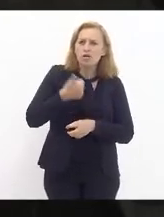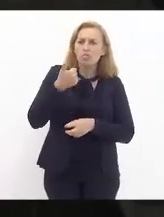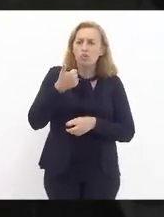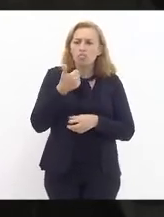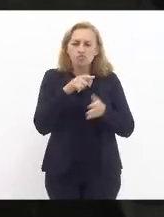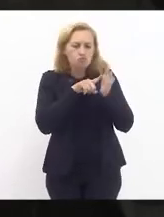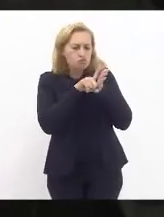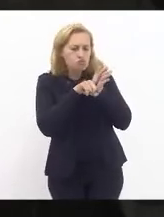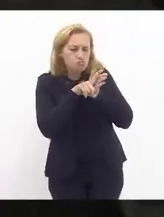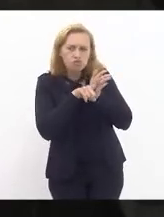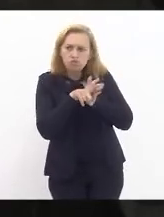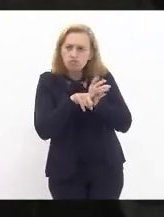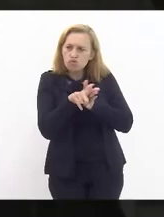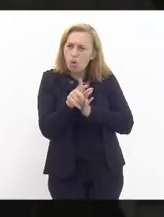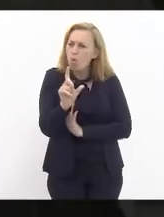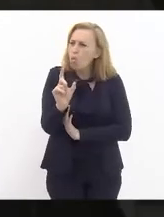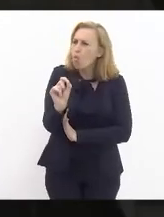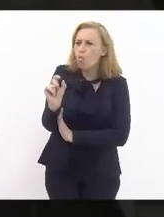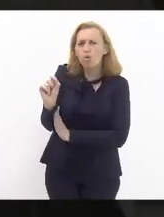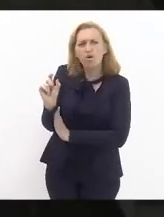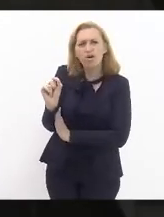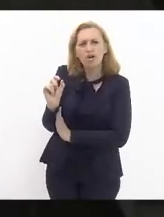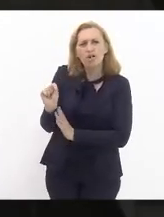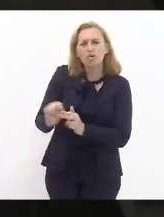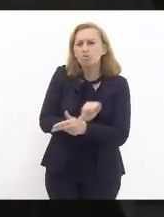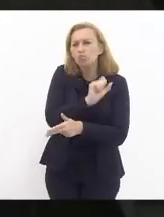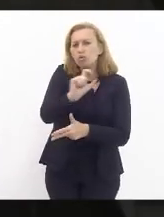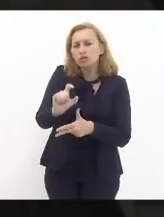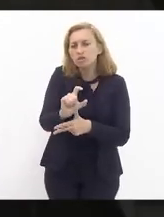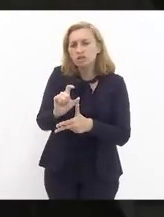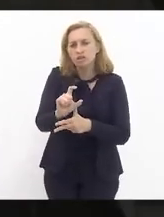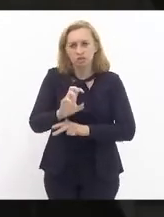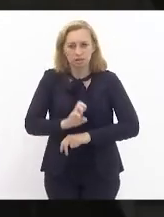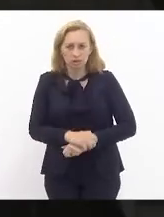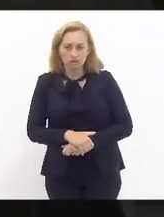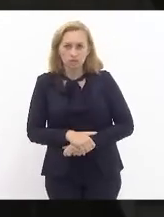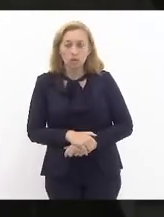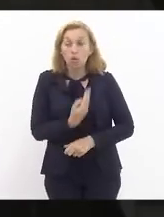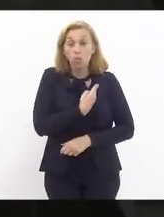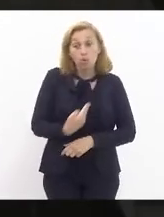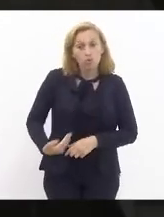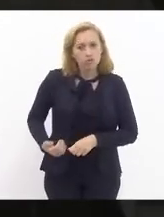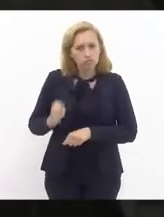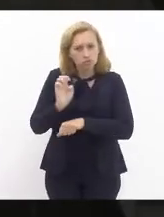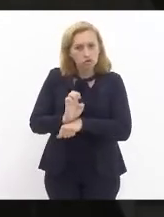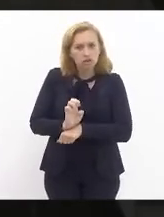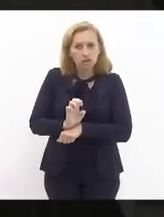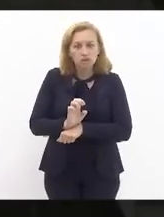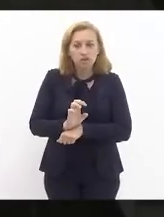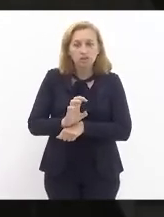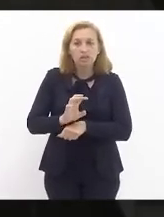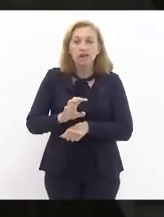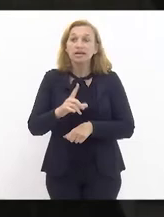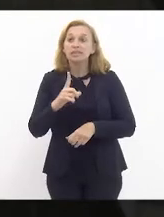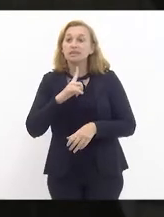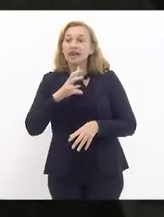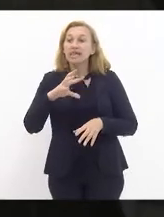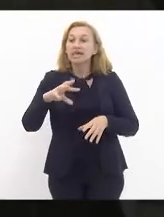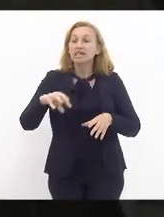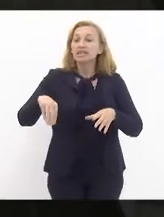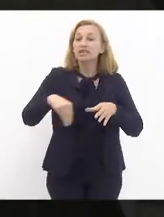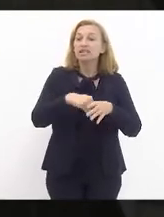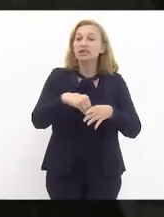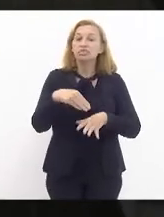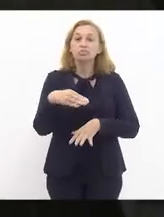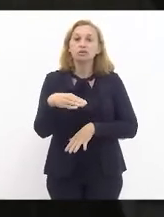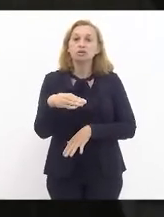o que o Poder Executivo, o que o Governo do Estado tem em caixa, em